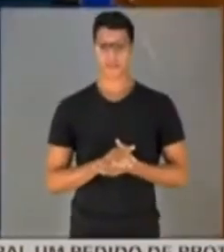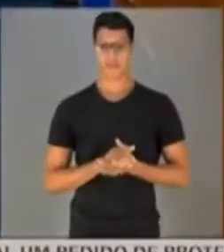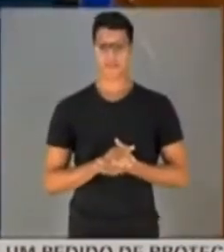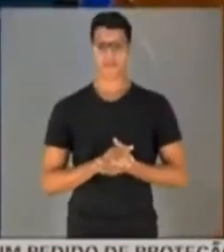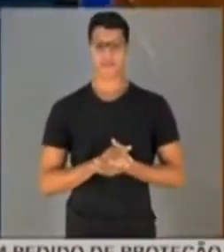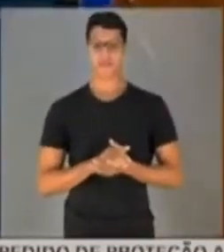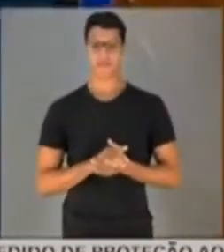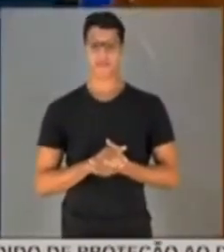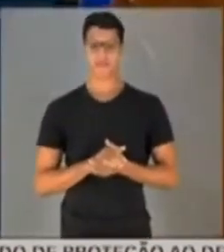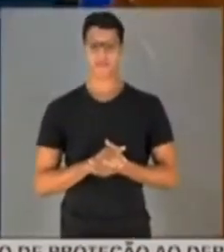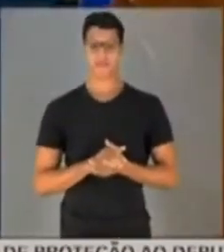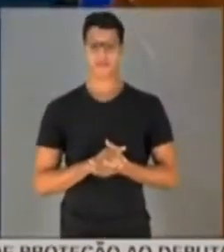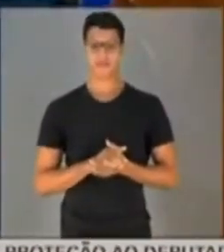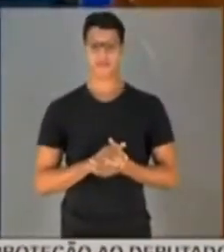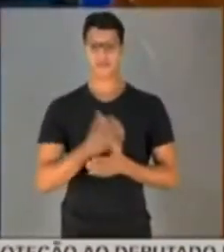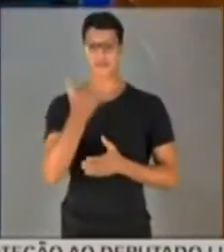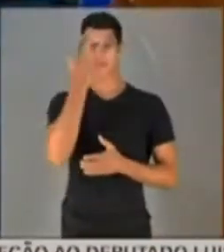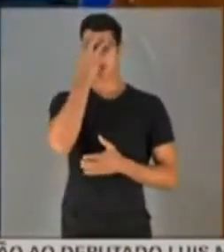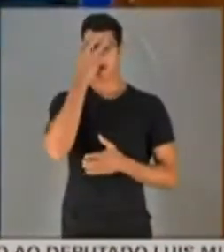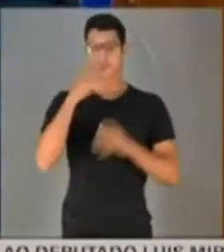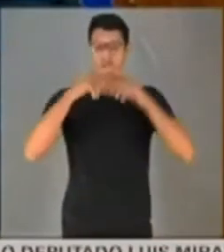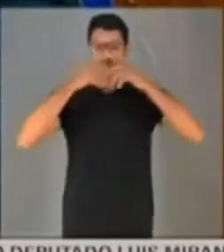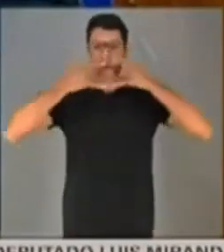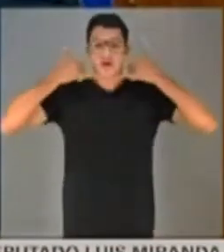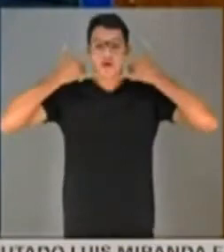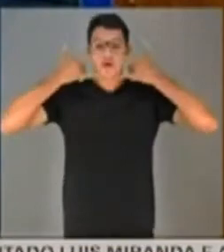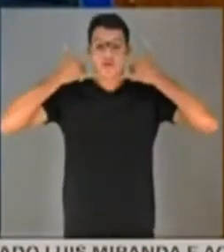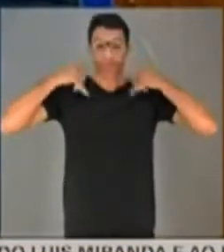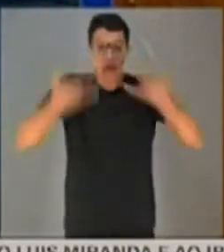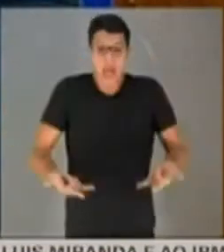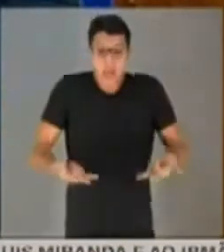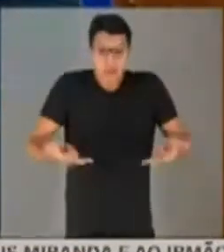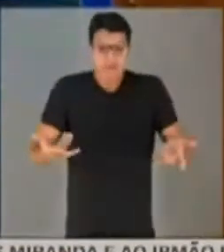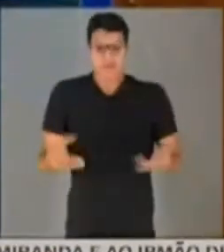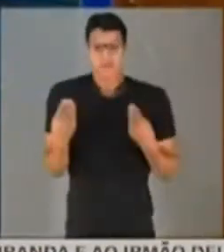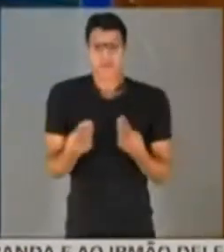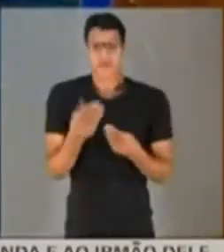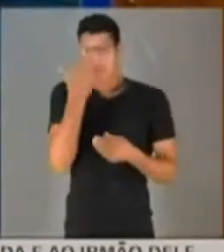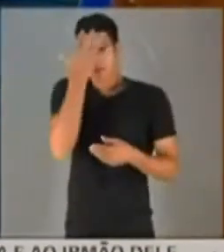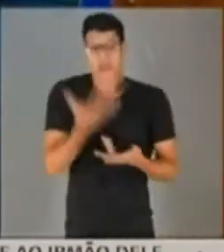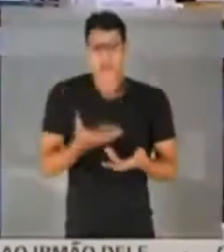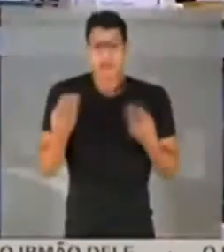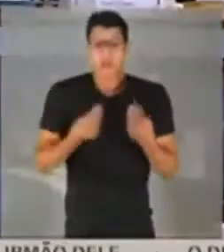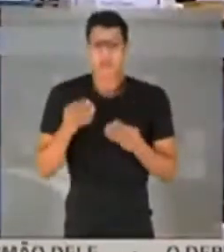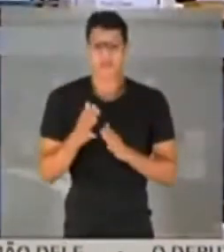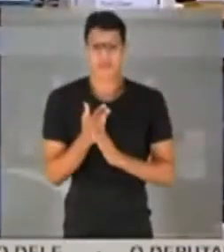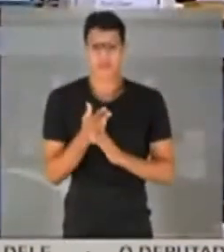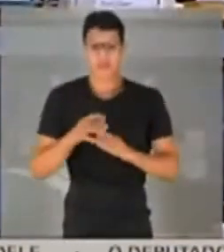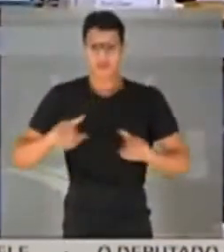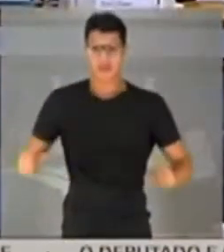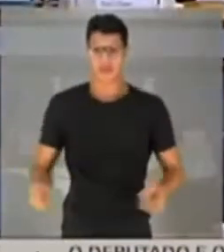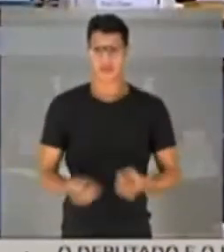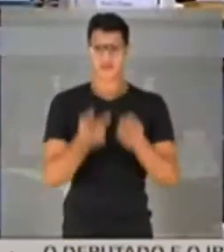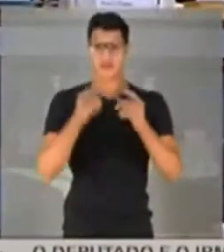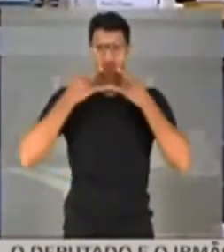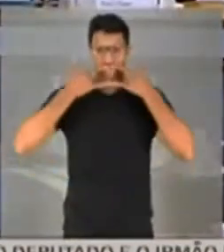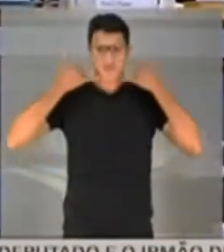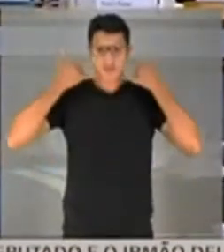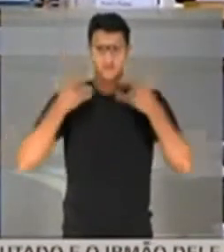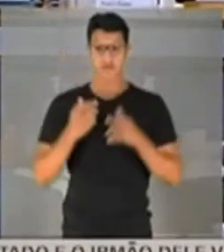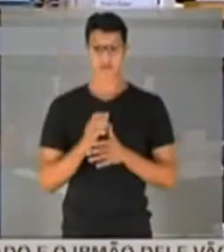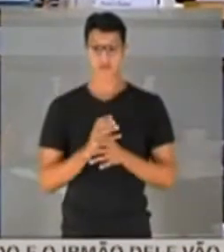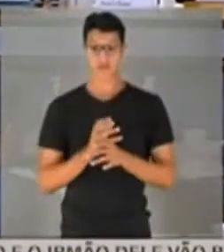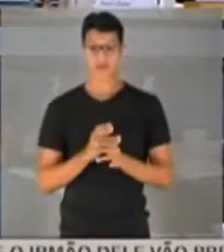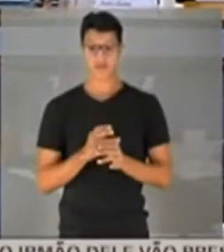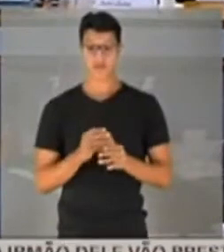Não, e nem a minha máscara, nem o eu estou usando aqui, caiu e eu nunca dei uma A máscara, a máscara... Eu devo ter dado... Eu defendo que a máscara caiu, eu tenho que estar reputando.